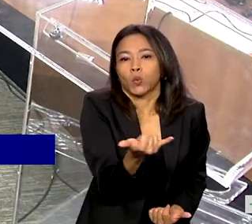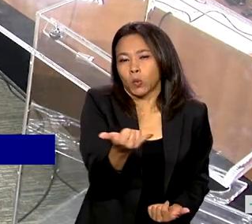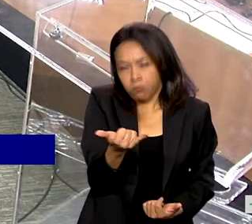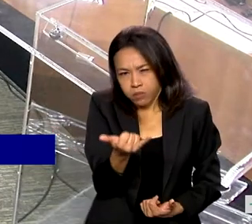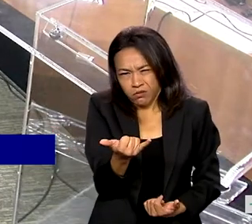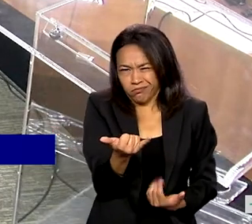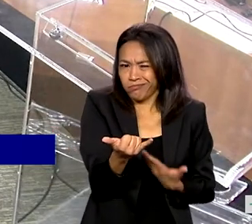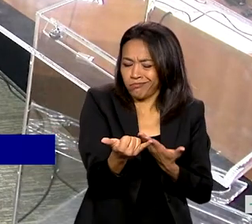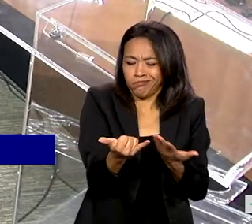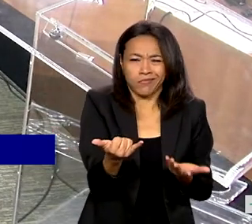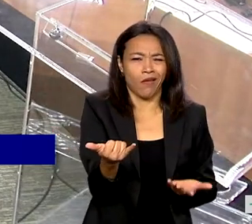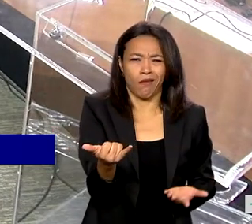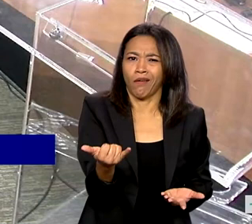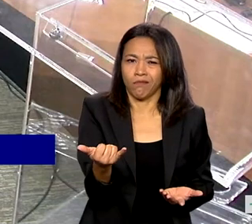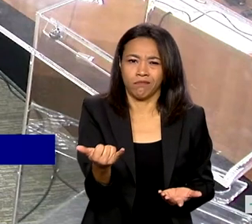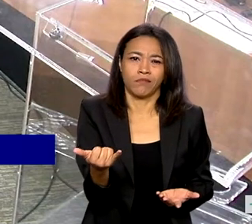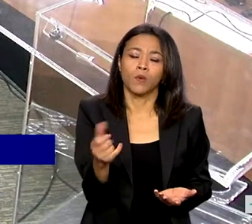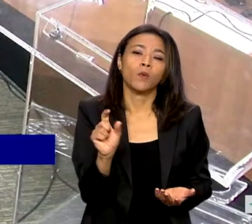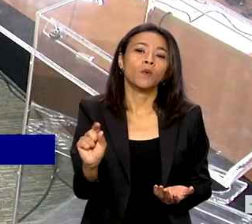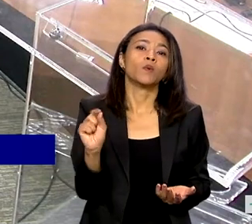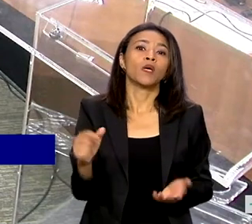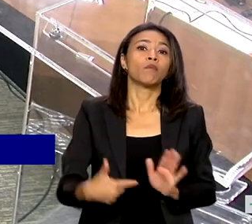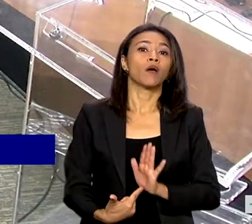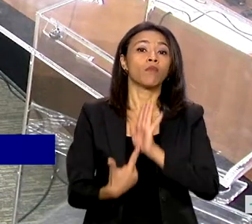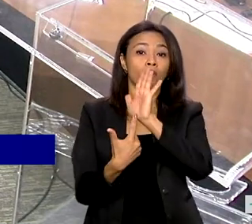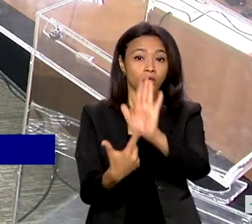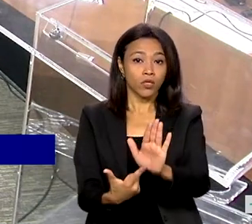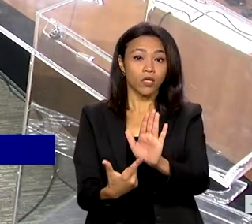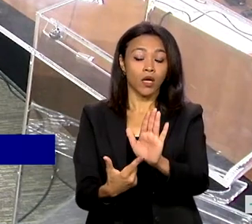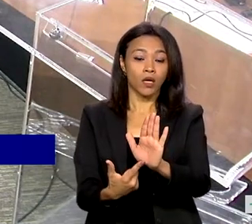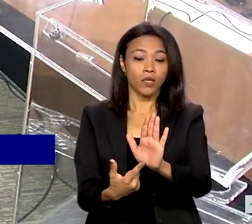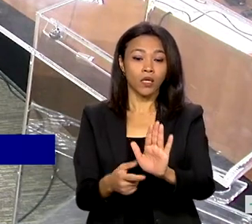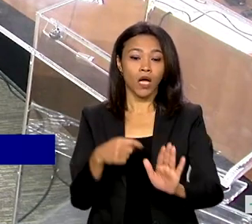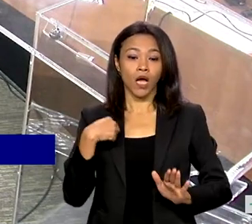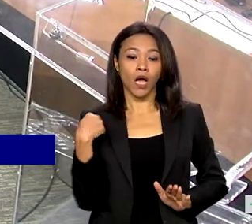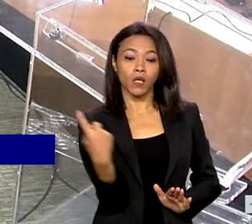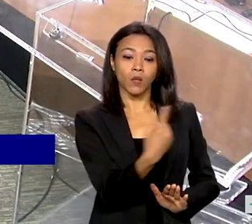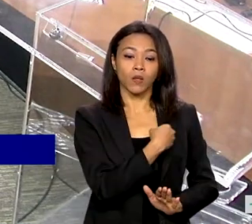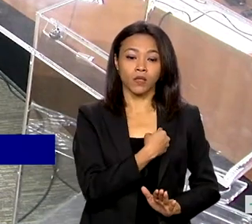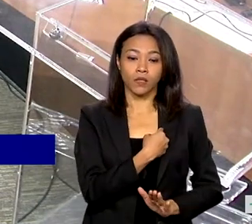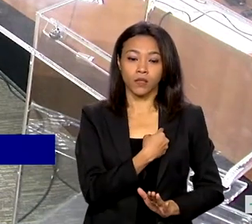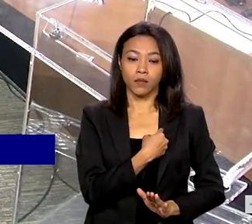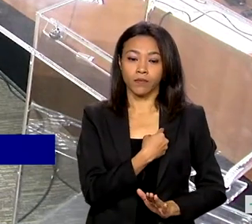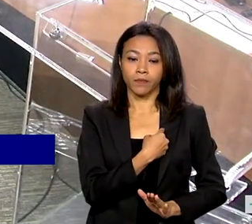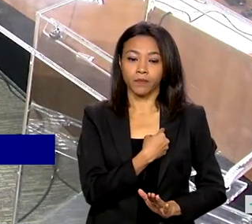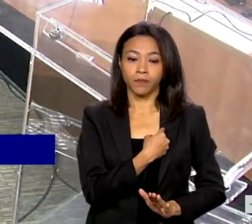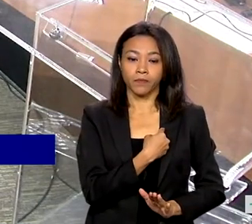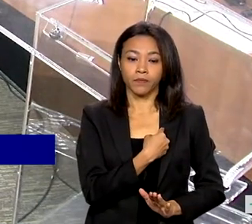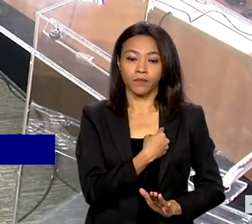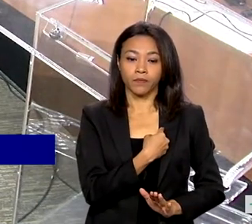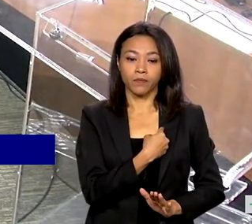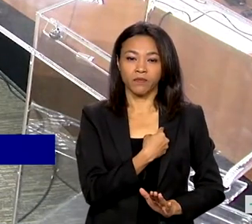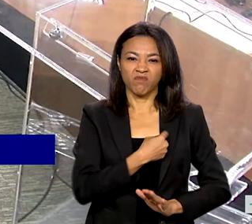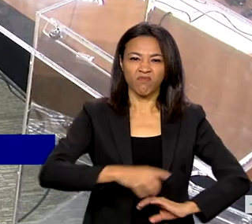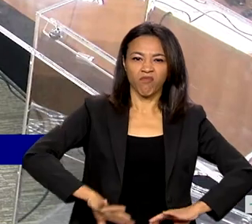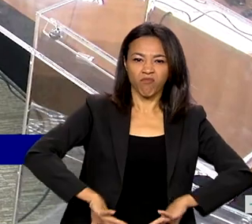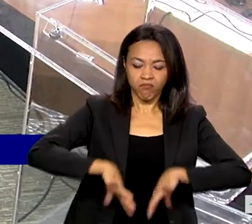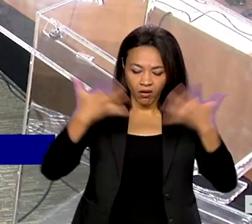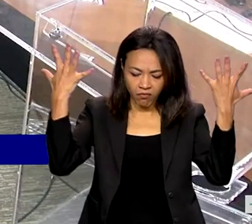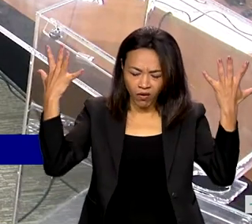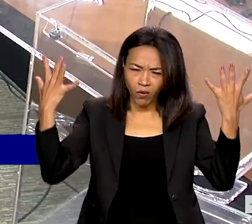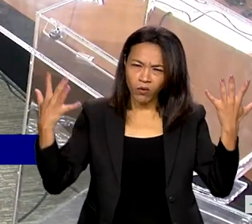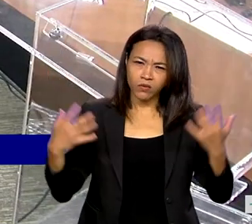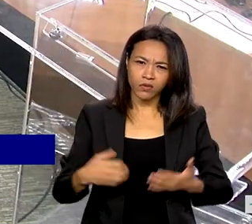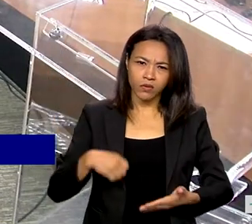para expressar a nossa revolta, nossa